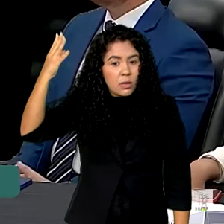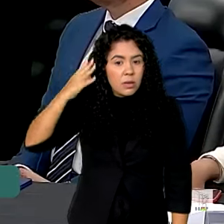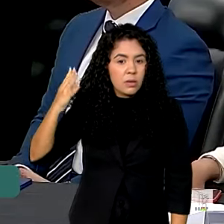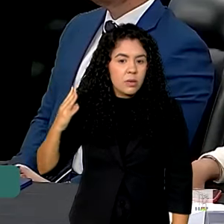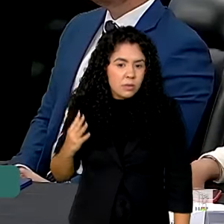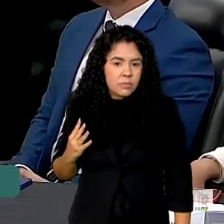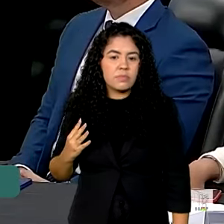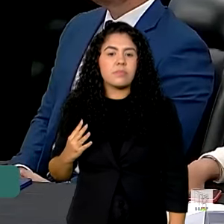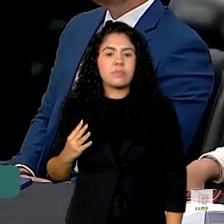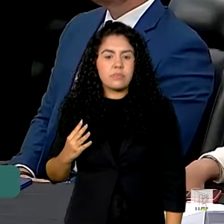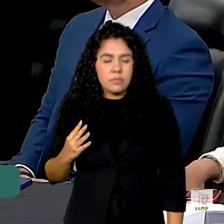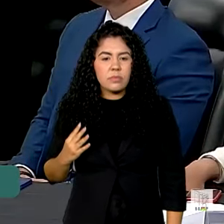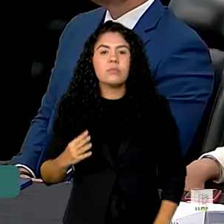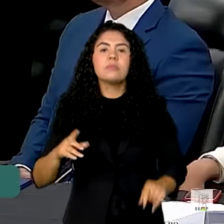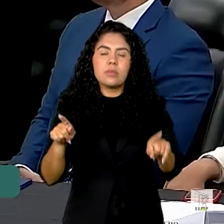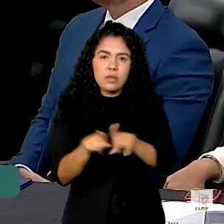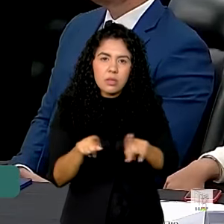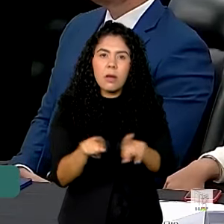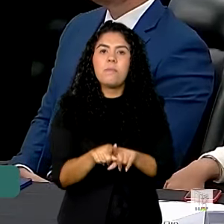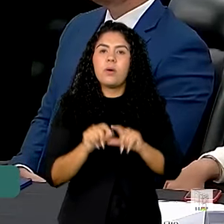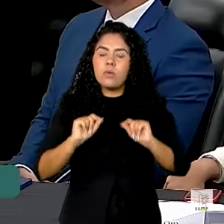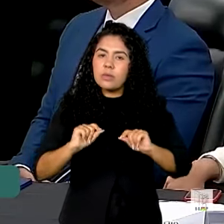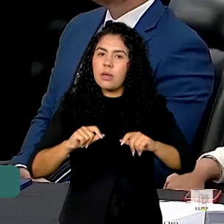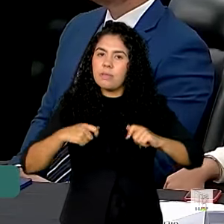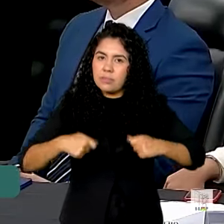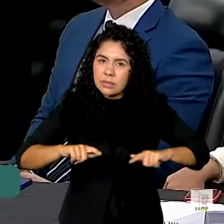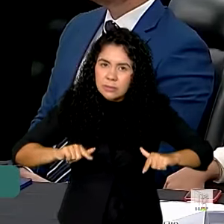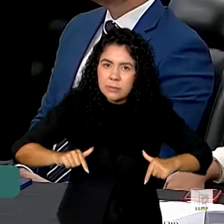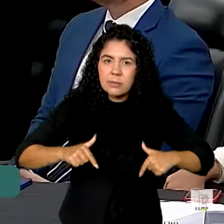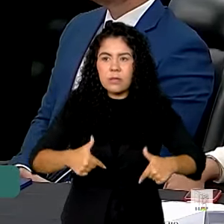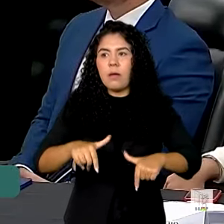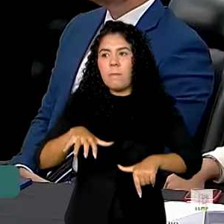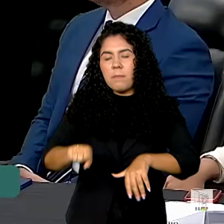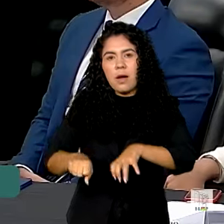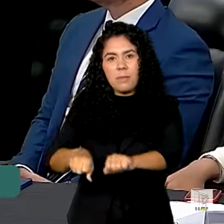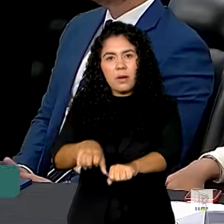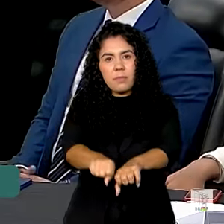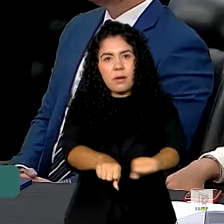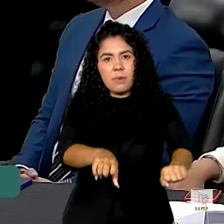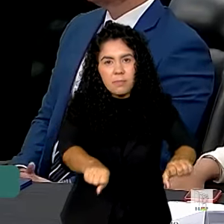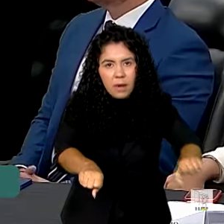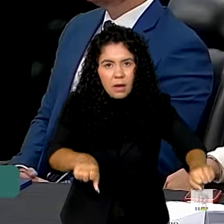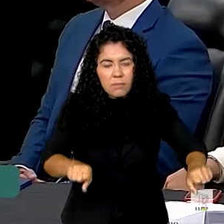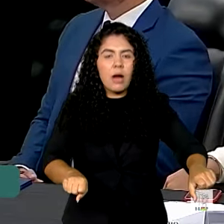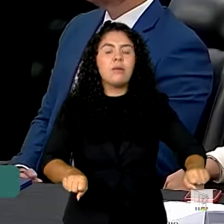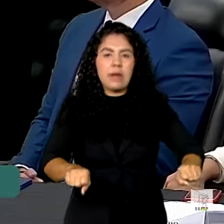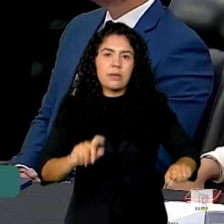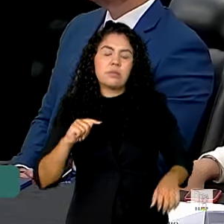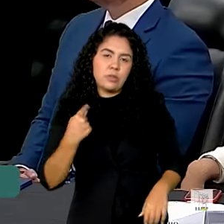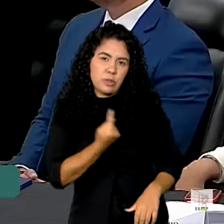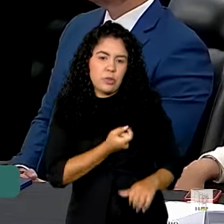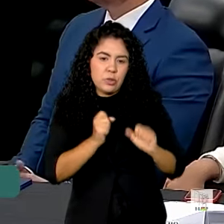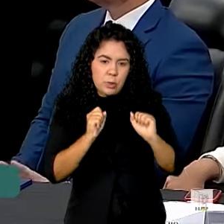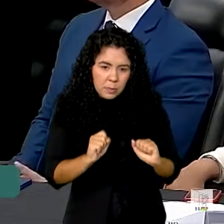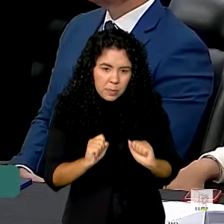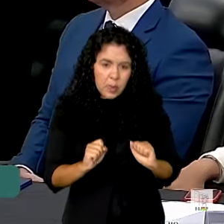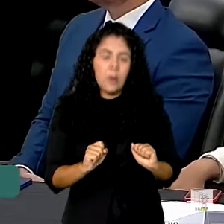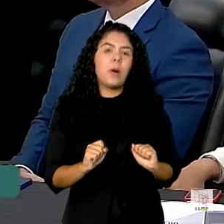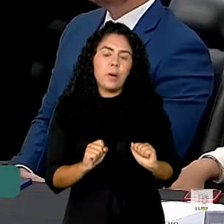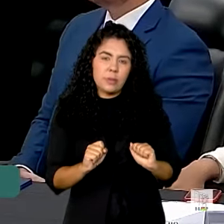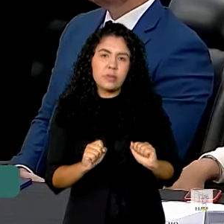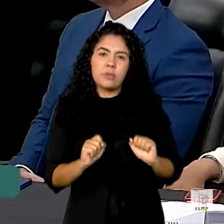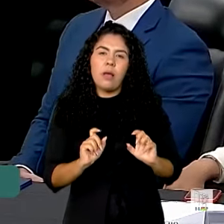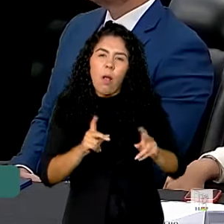diretriz de realmente fazer o máximo de demarcações que pudermos e também depois processo que